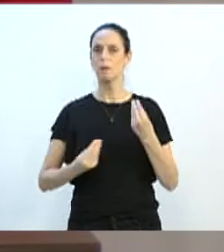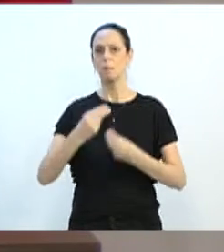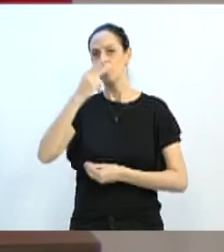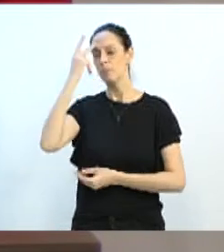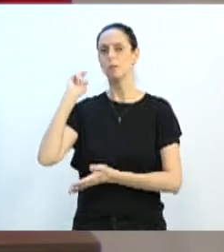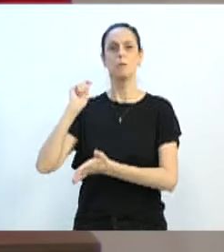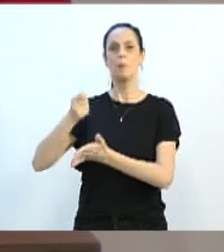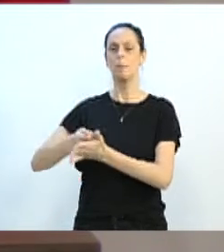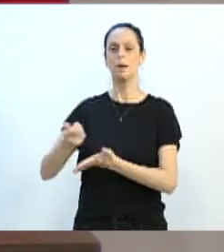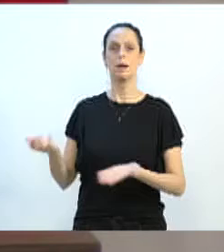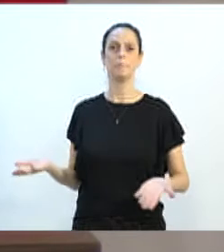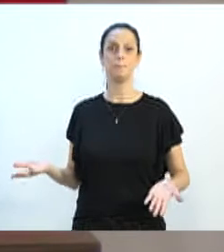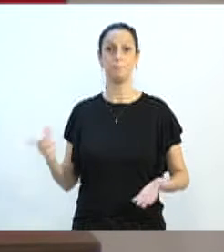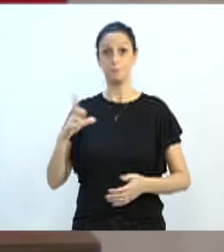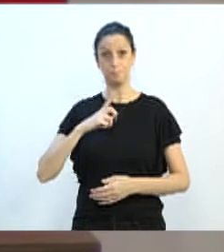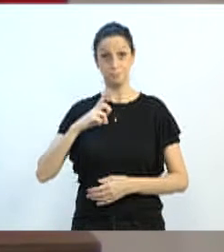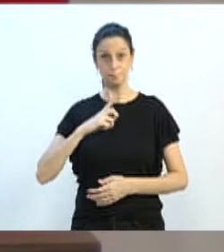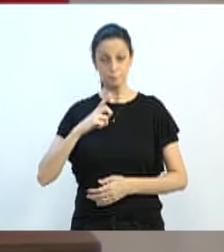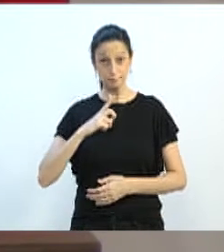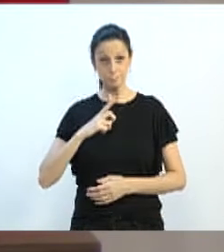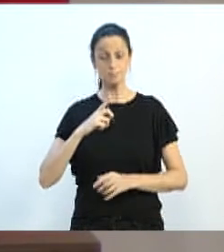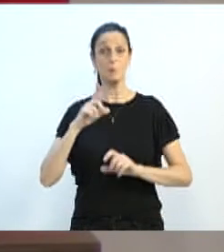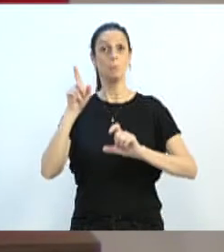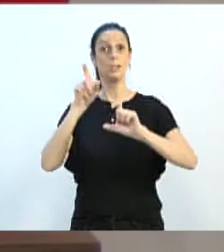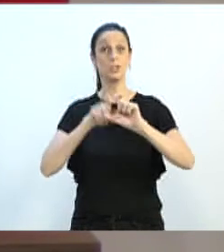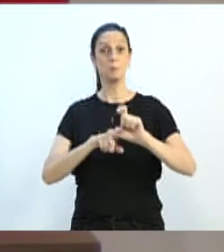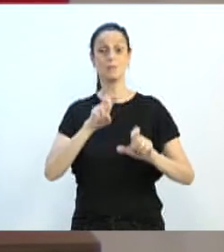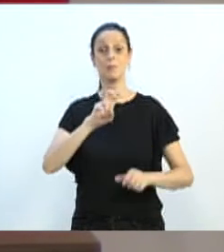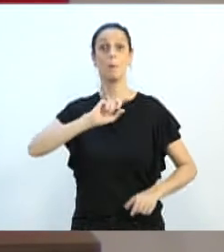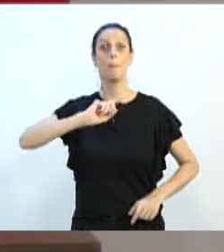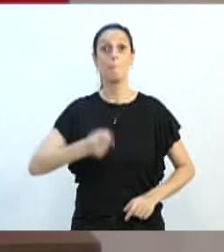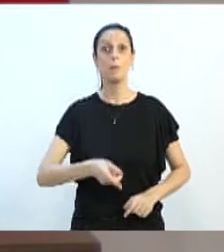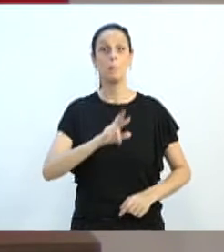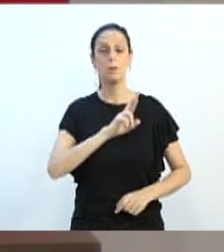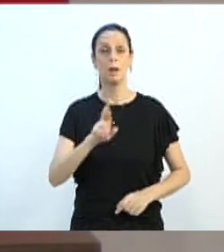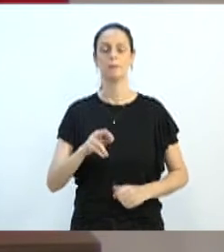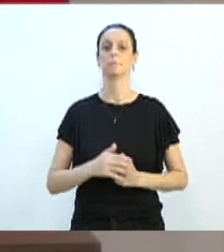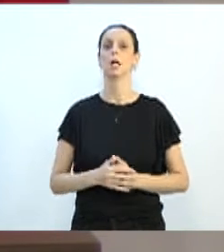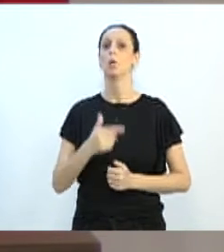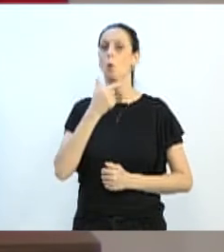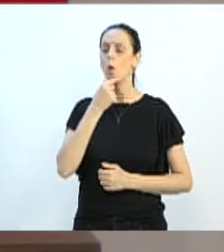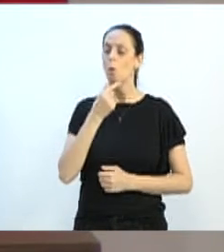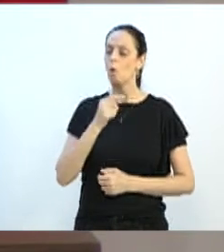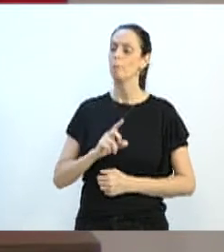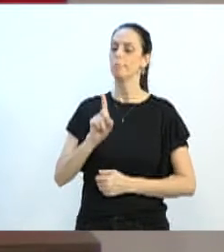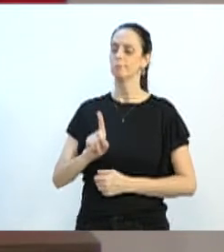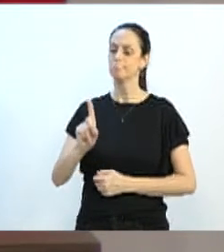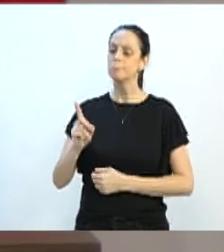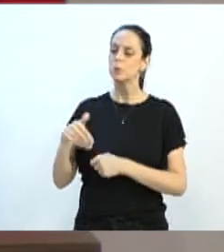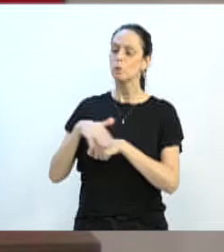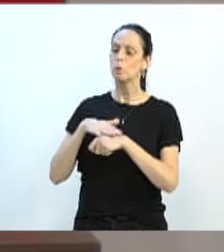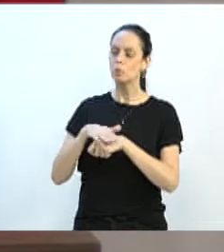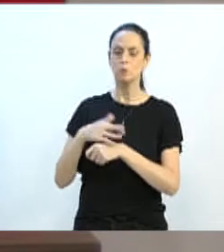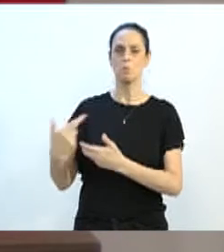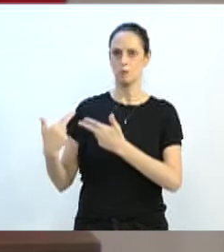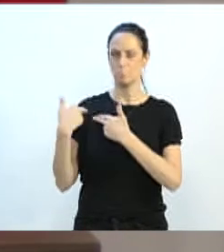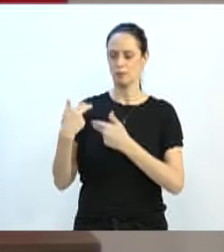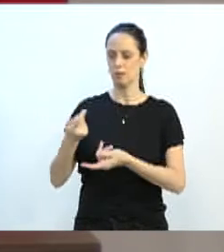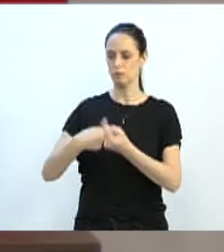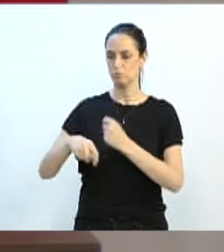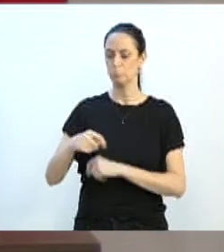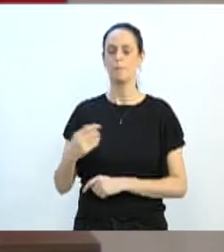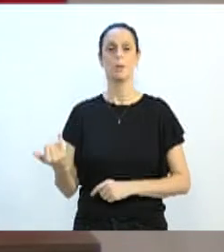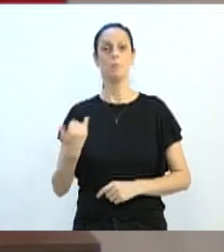Aí tinha lá uma conta de 5 mil. Ele foi no departamento comercial e eles disseram que vão fazer um